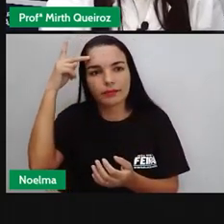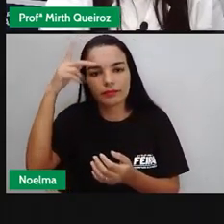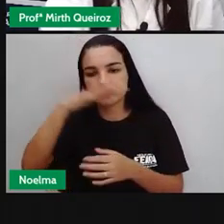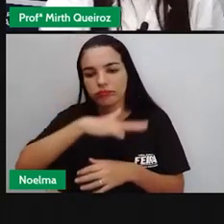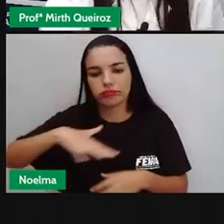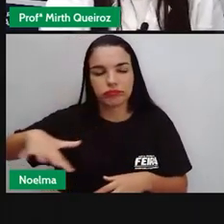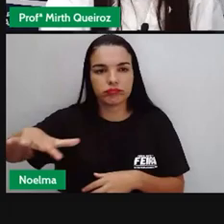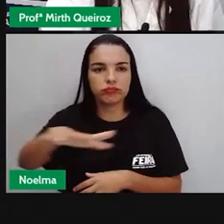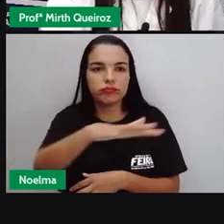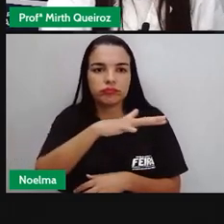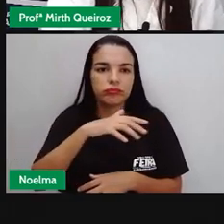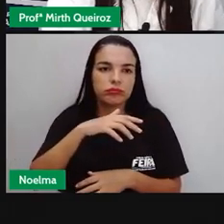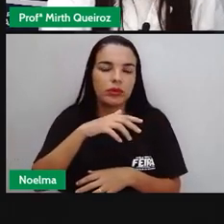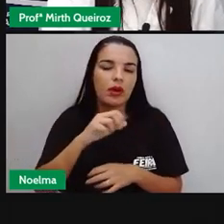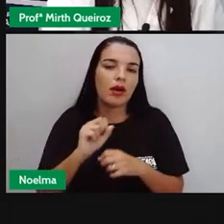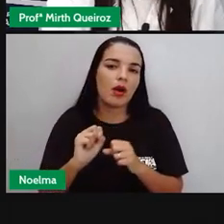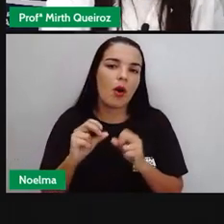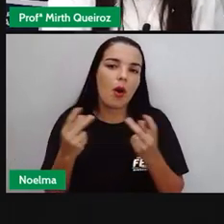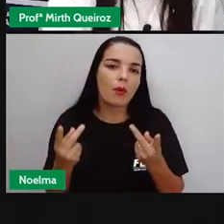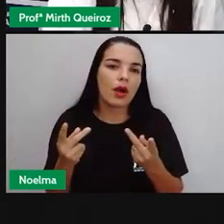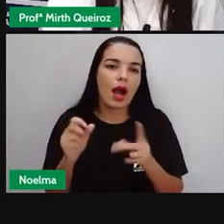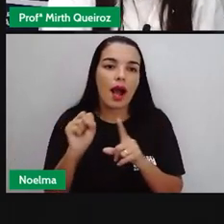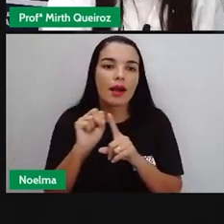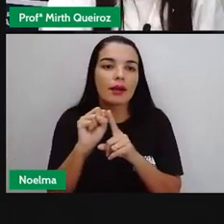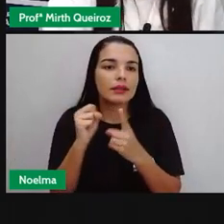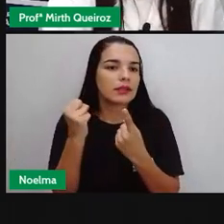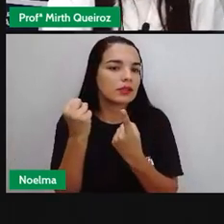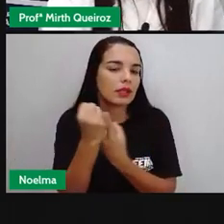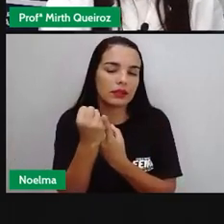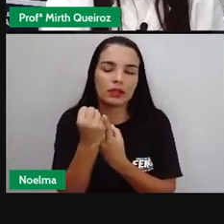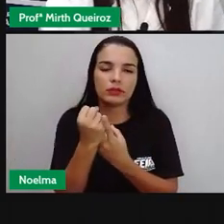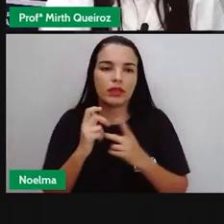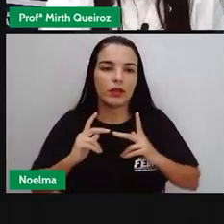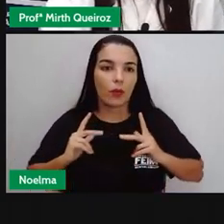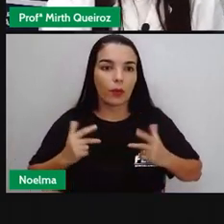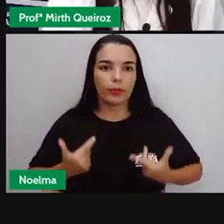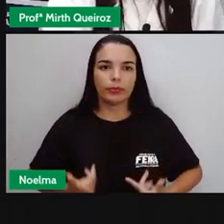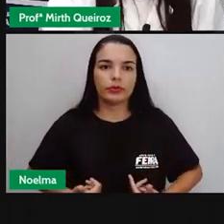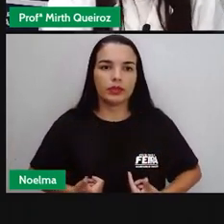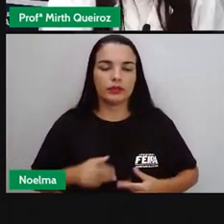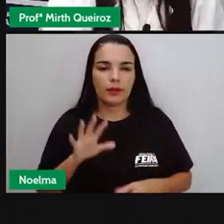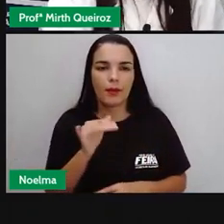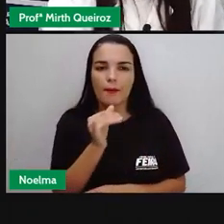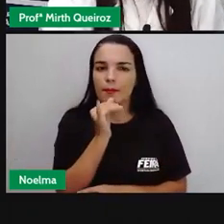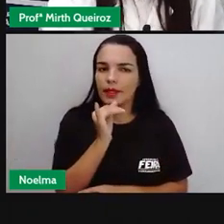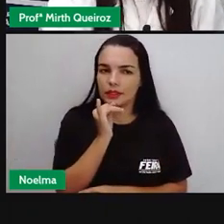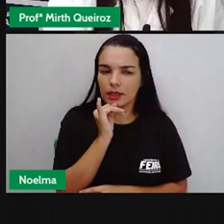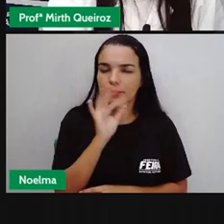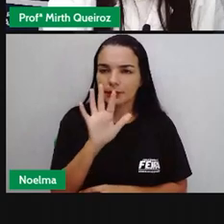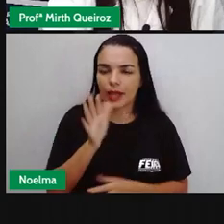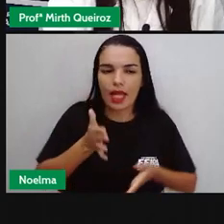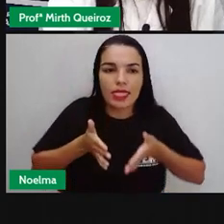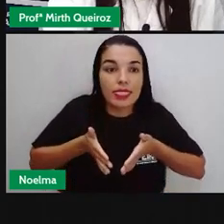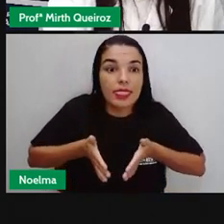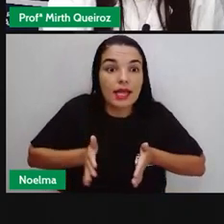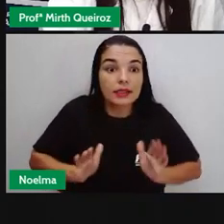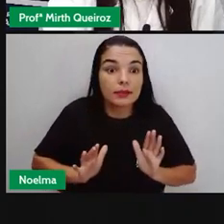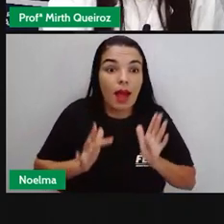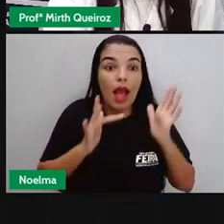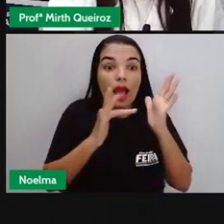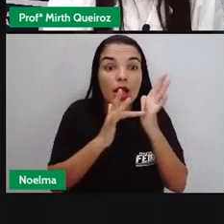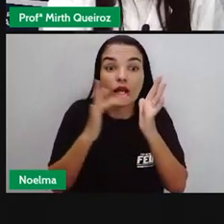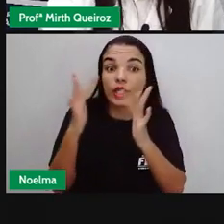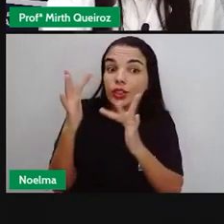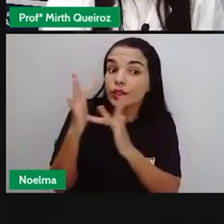Ou, às vezes, a humanidade Por exemplo, o nascimento de Cristo Então, dentro desse